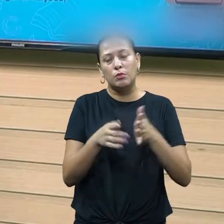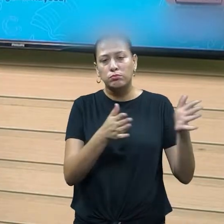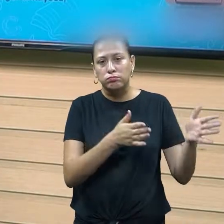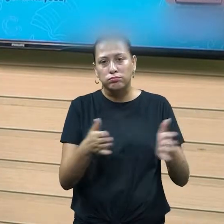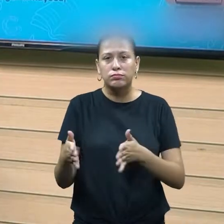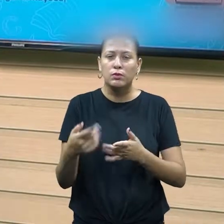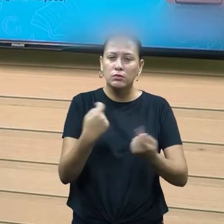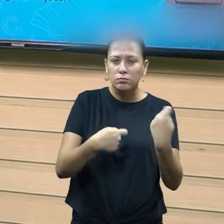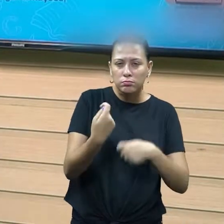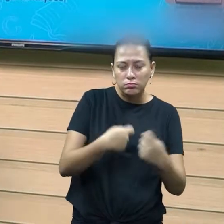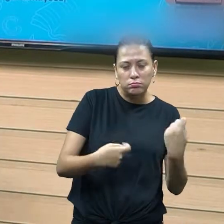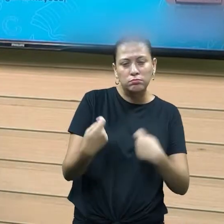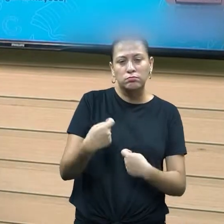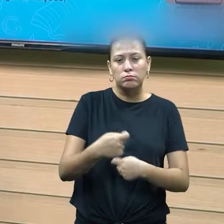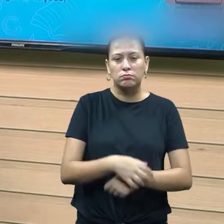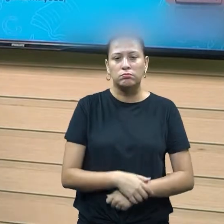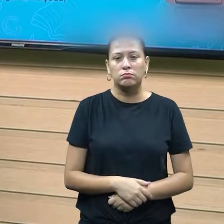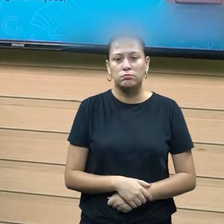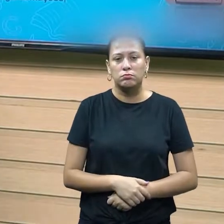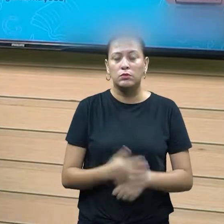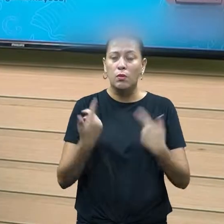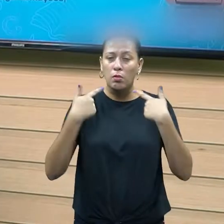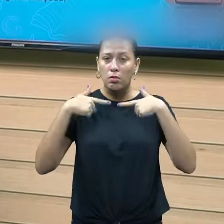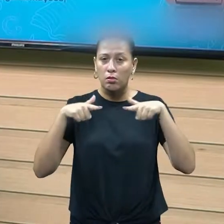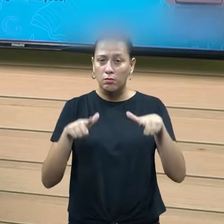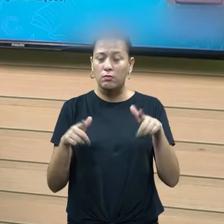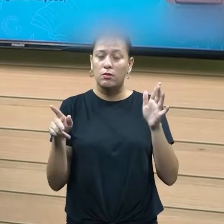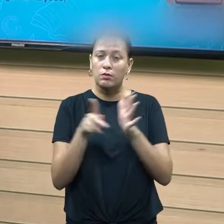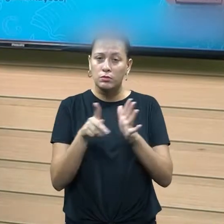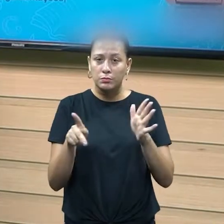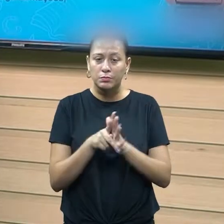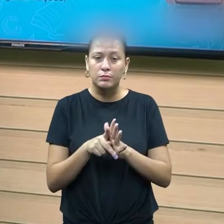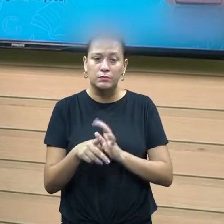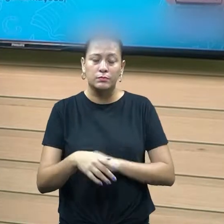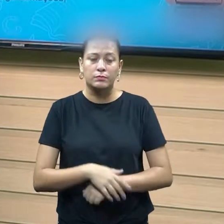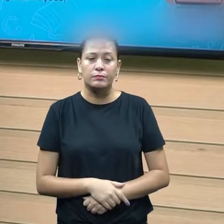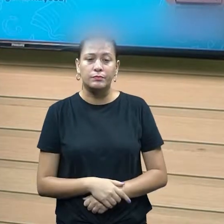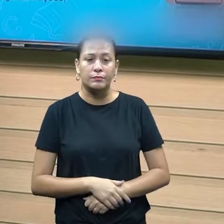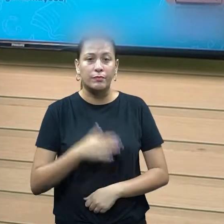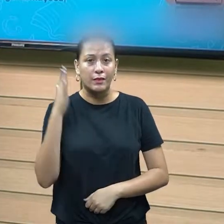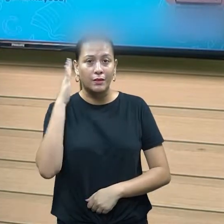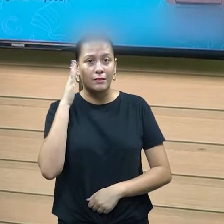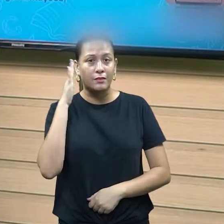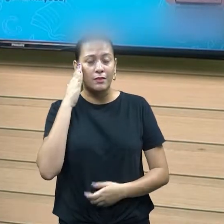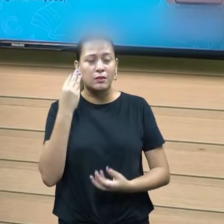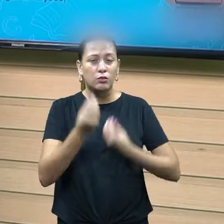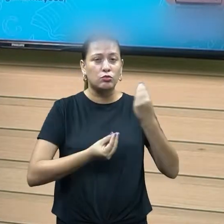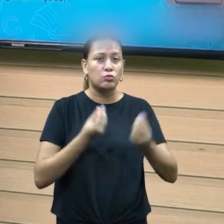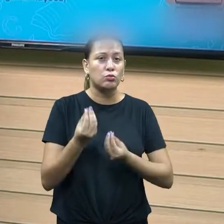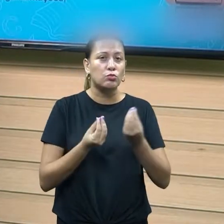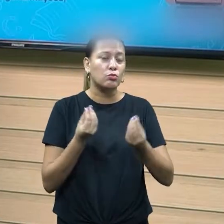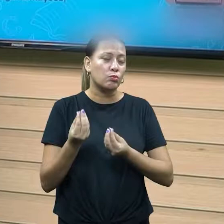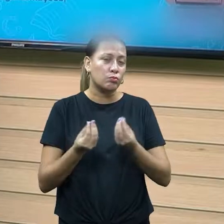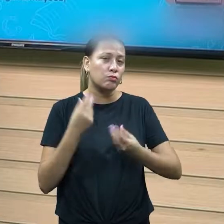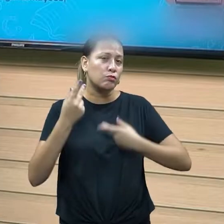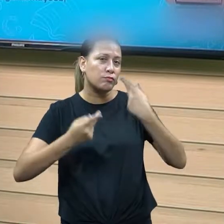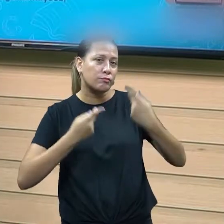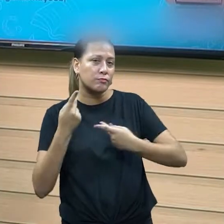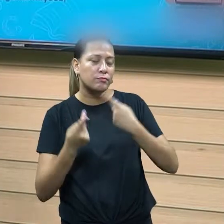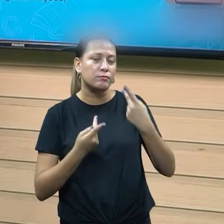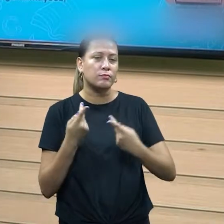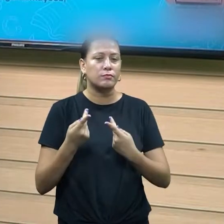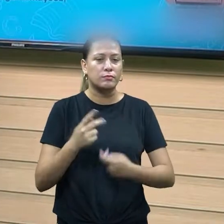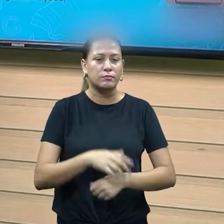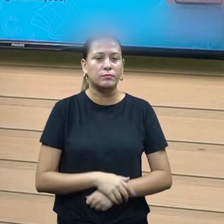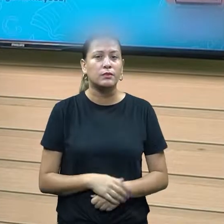do negociar. Então, eu tenho que trazer linguagem adequada, saber até quais termos eu posso estar utilizando e